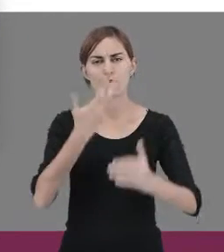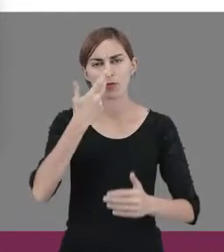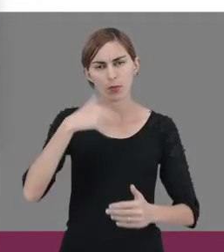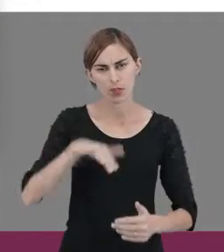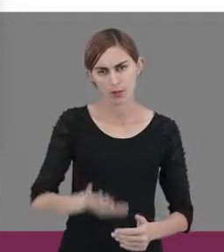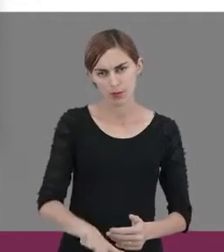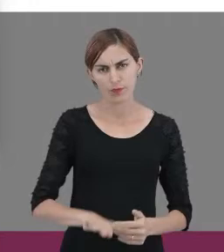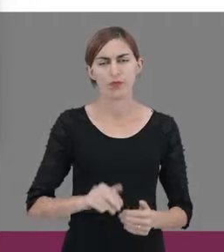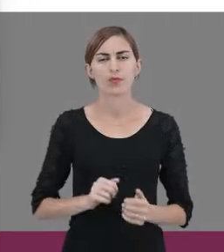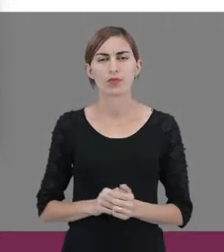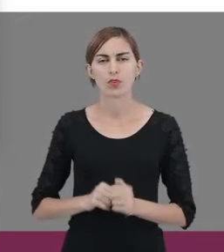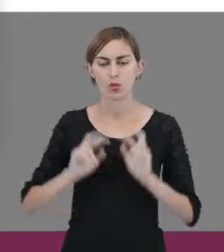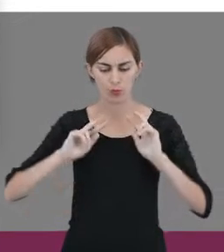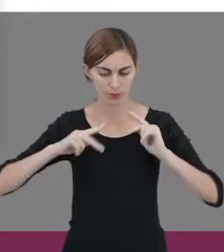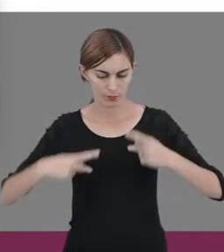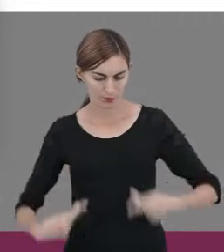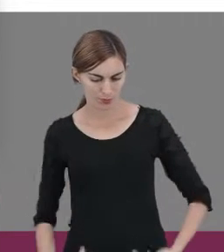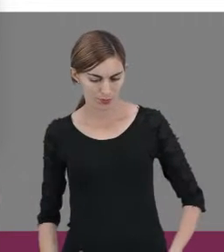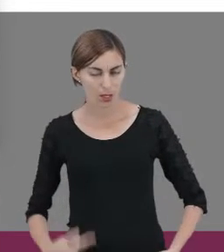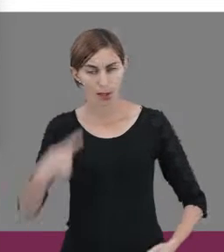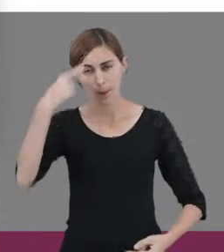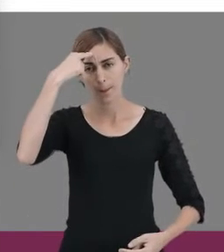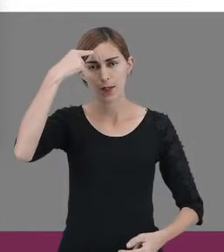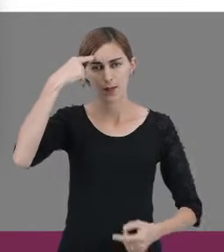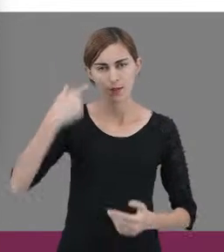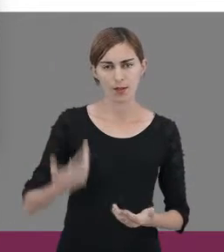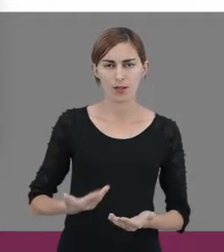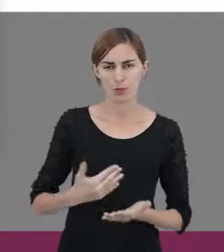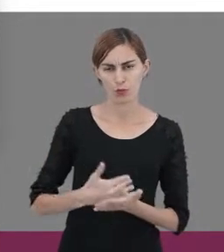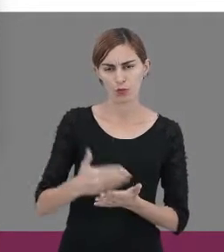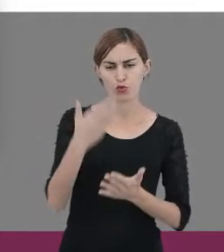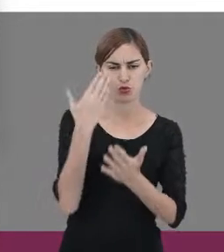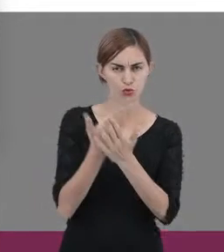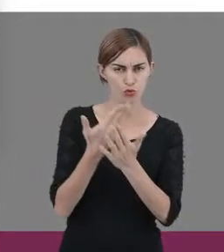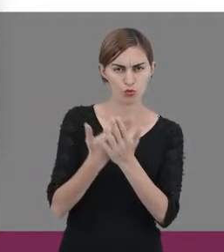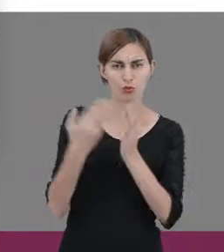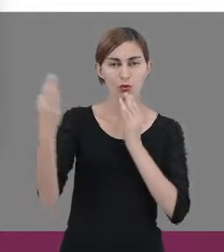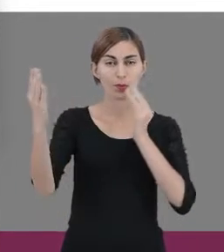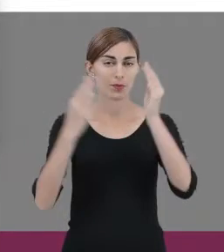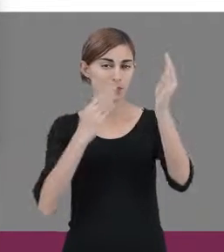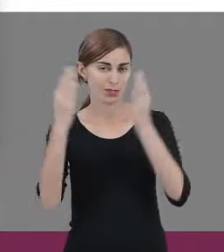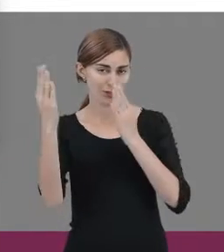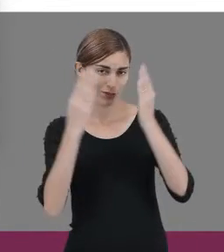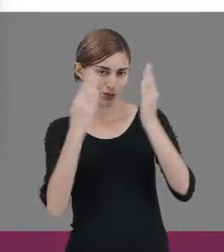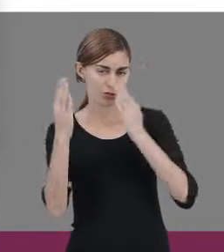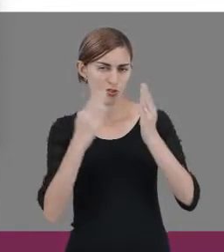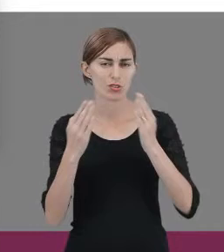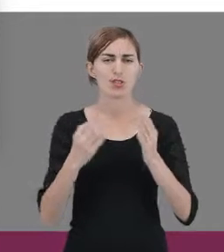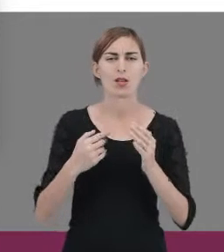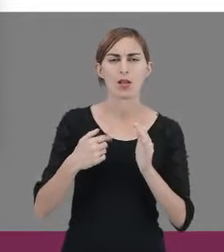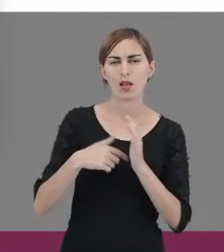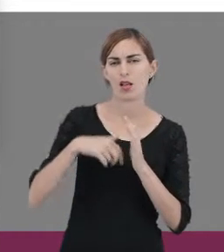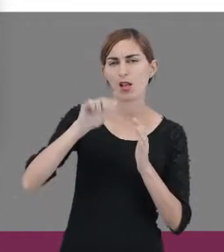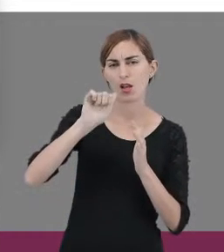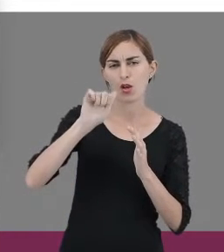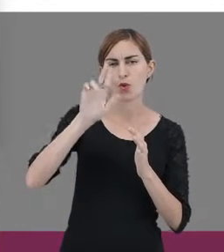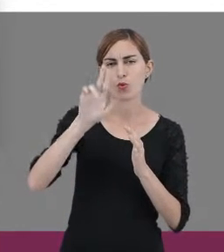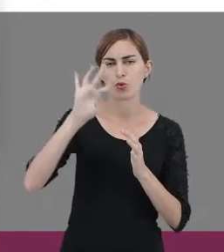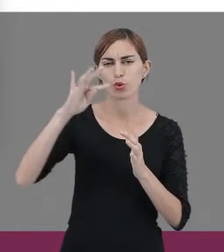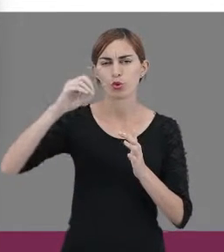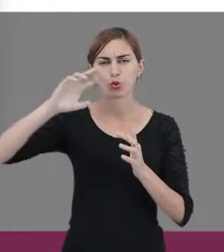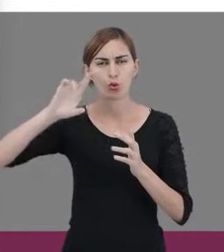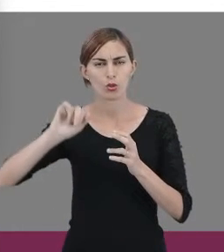desenvolvimento humano pensado a partir do estudo da psicologia traz autores de referência como